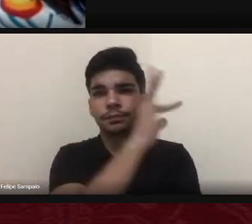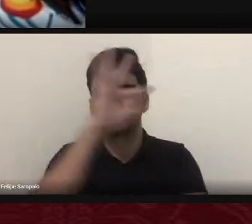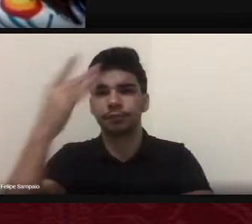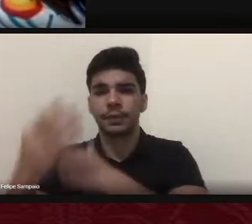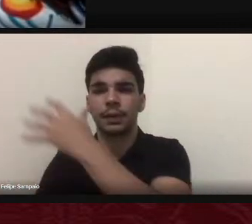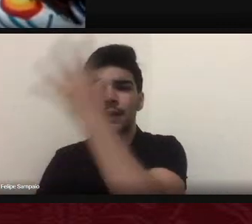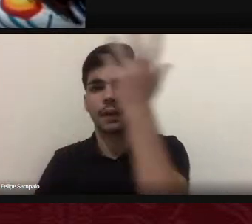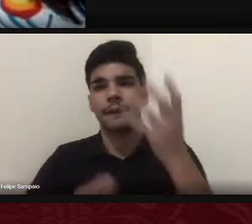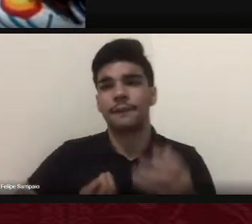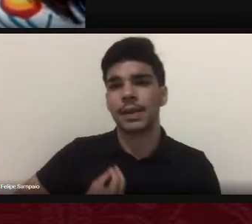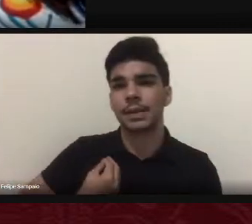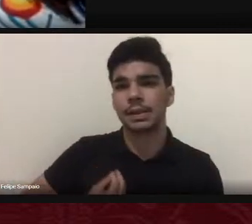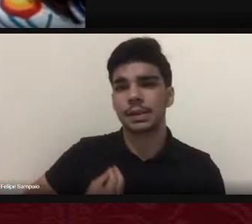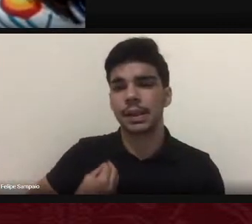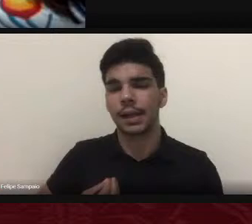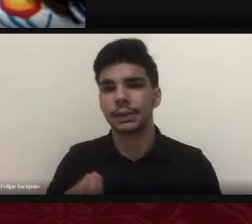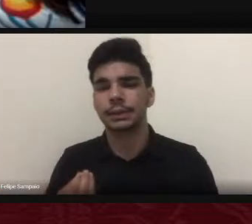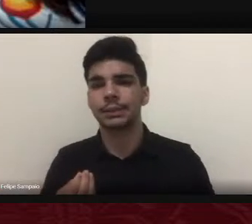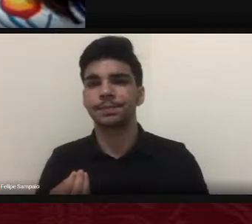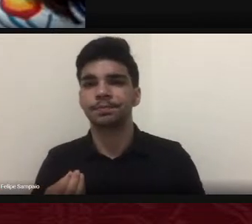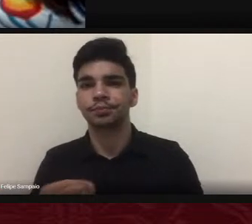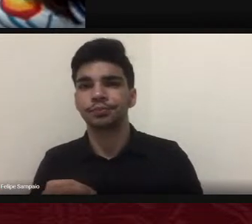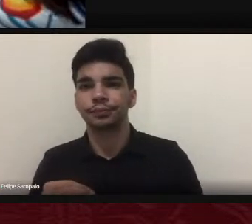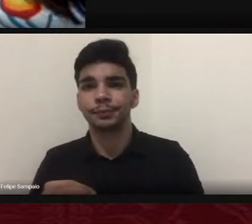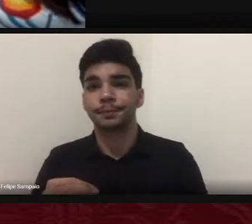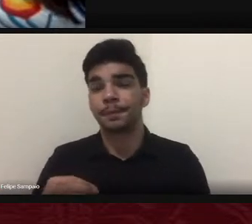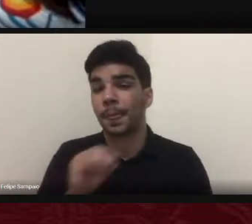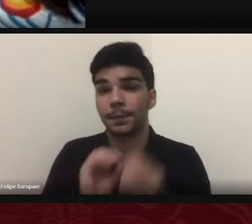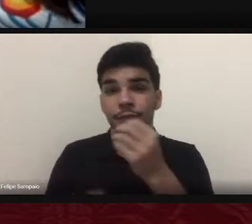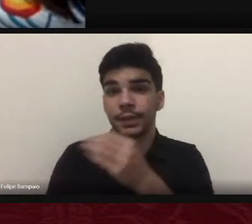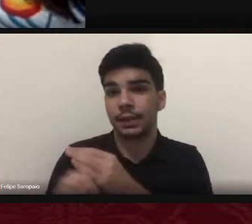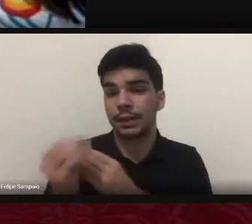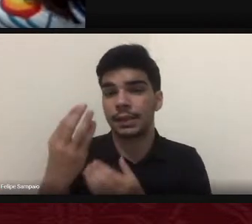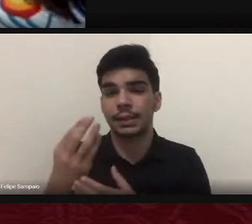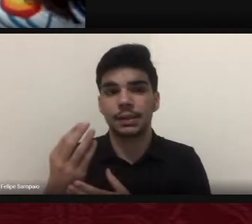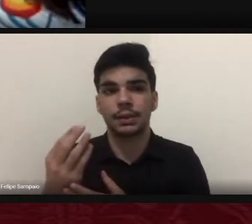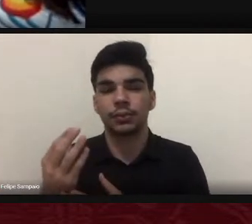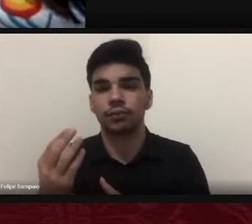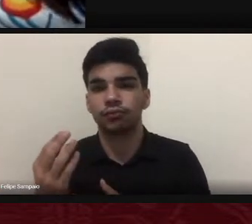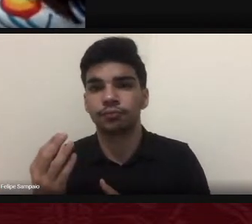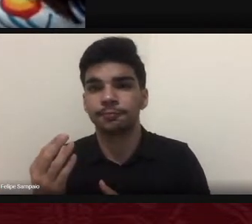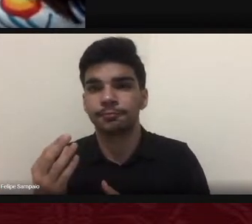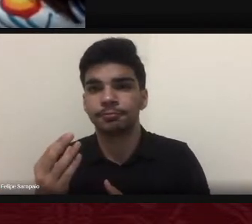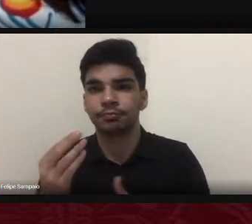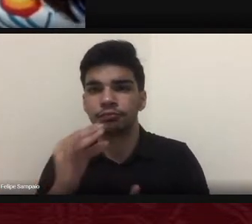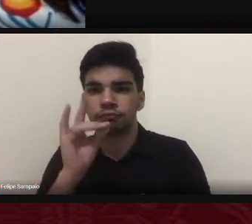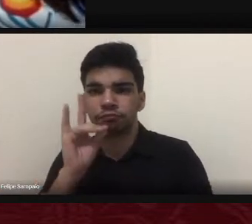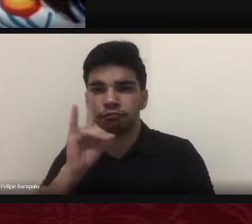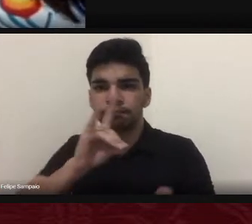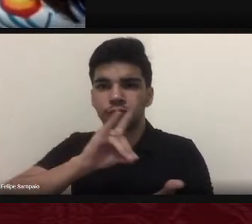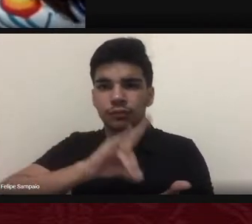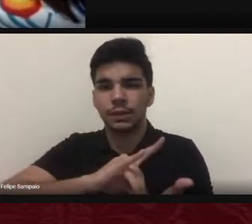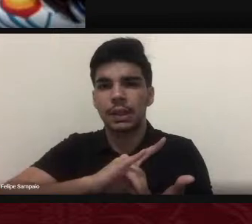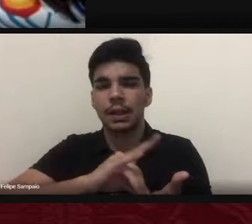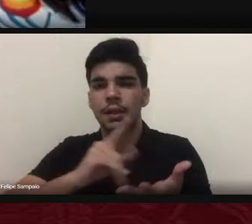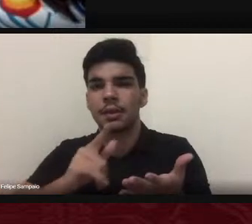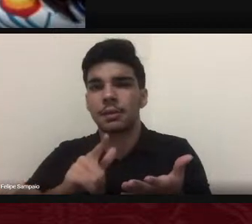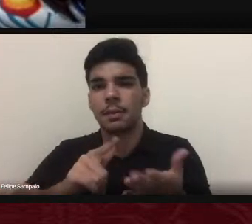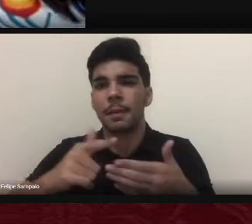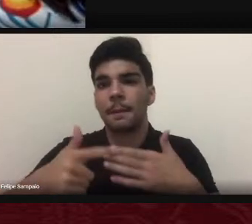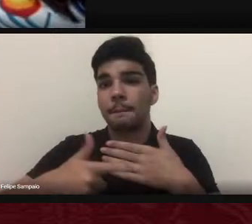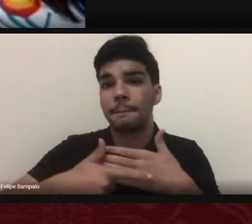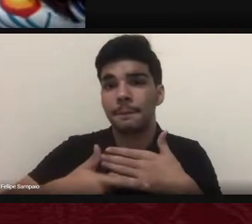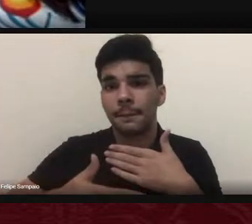contemporaneidade a obra reúne contribuições que cumprem o papel de revelar aspectos do